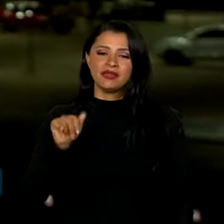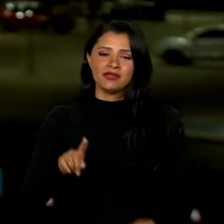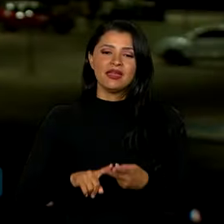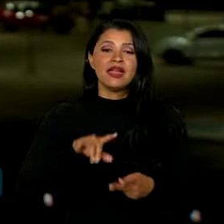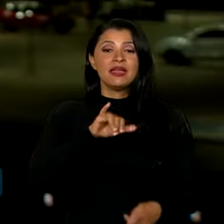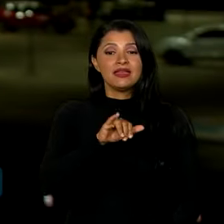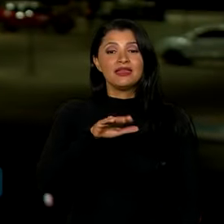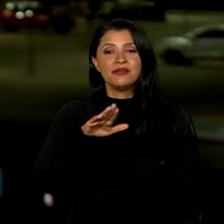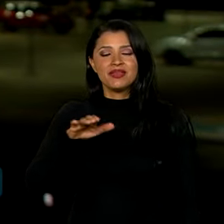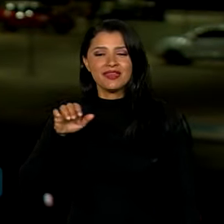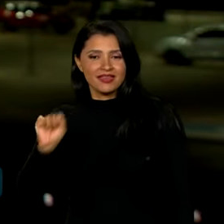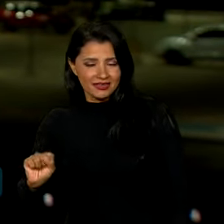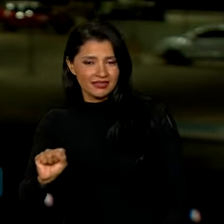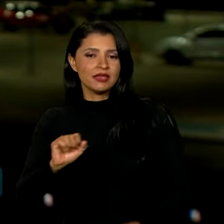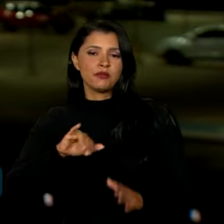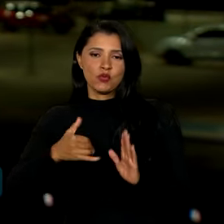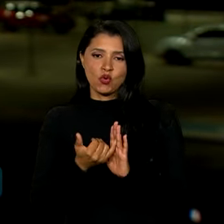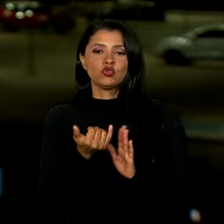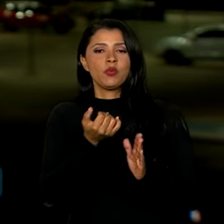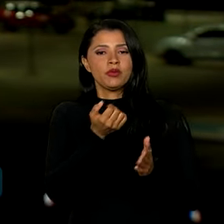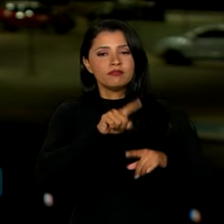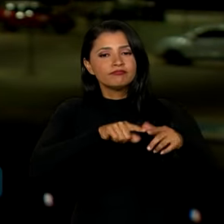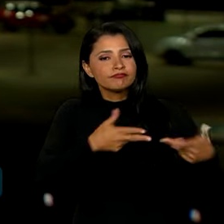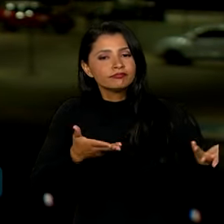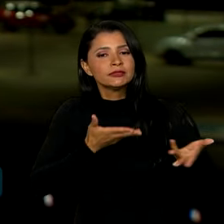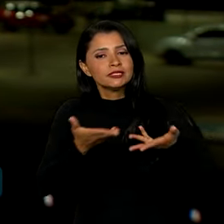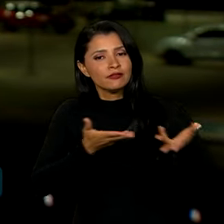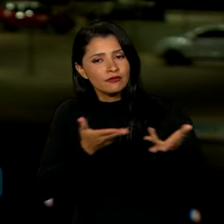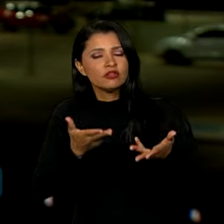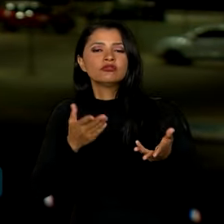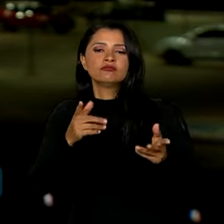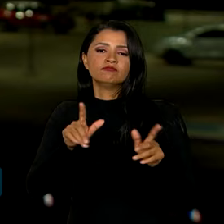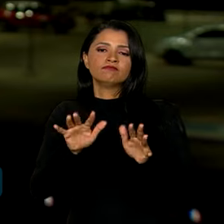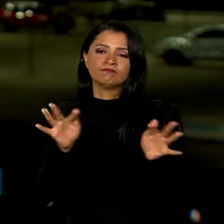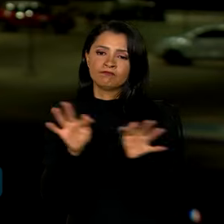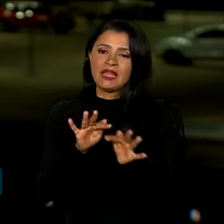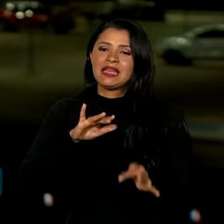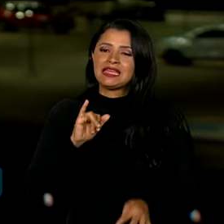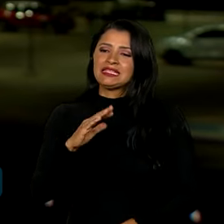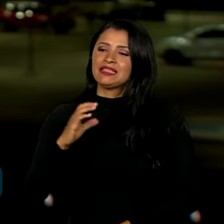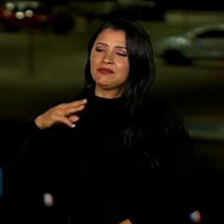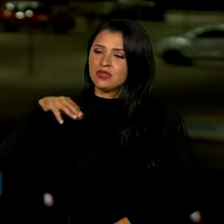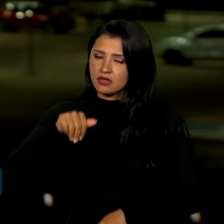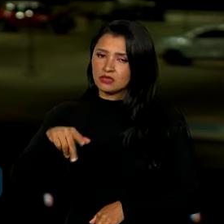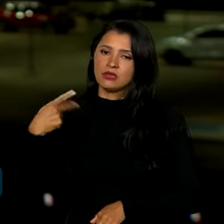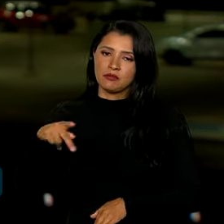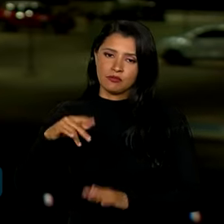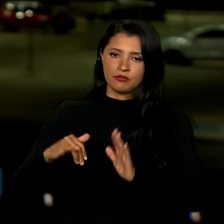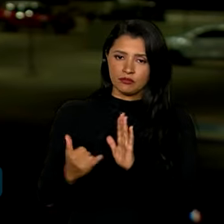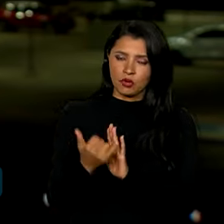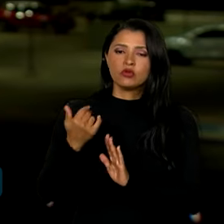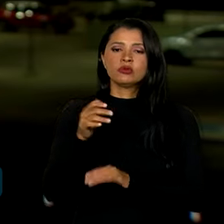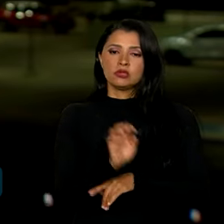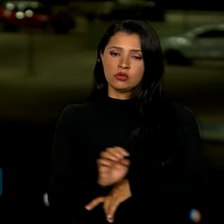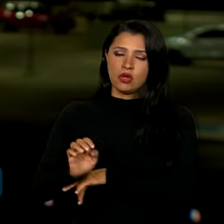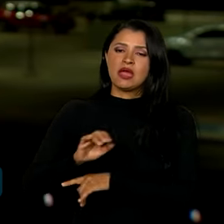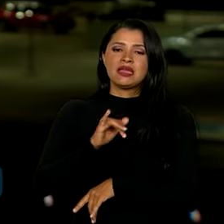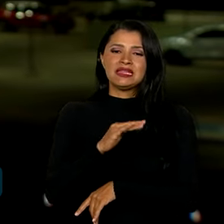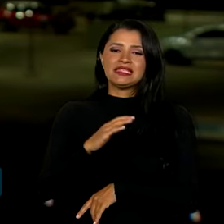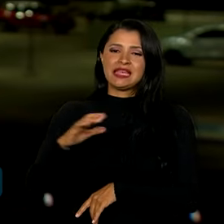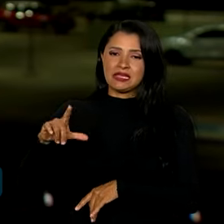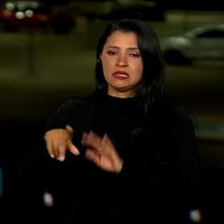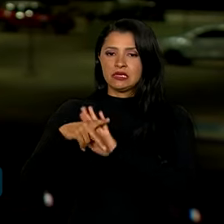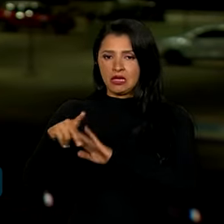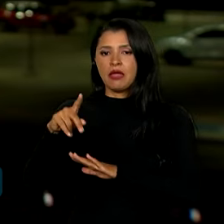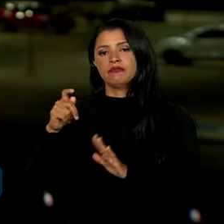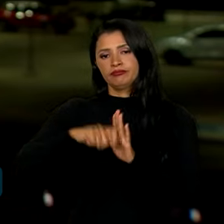Impostos sobre Bens e Serviços, que vai unificar o ICMS, Tributo Estadual, e o ICS, que é um tributo municipal.